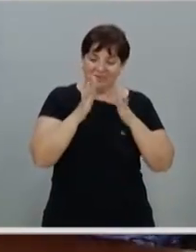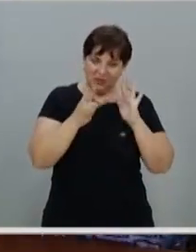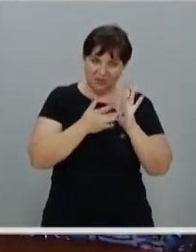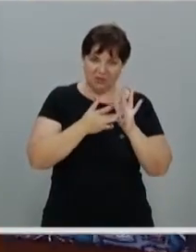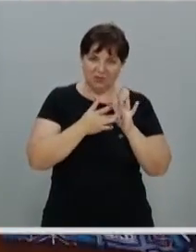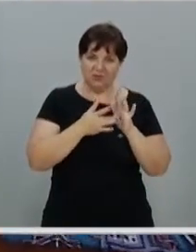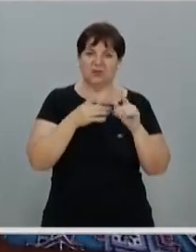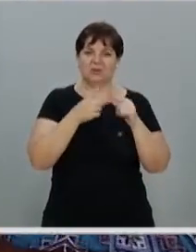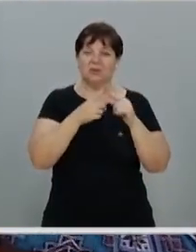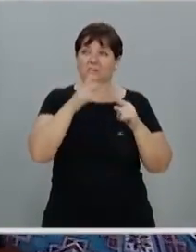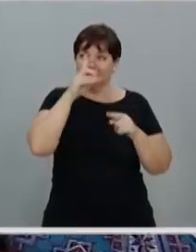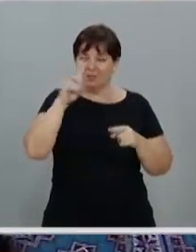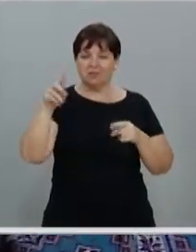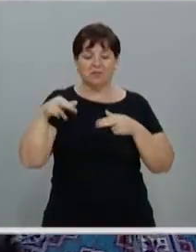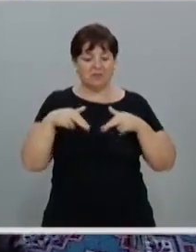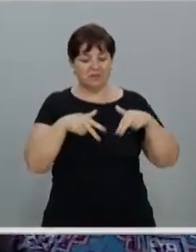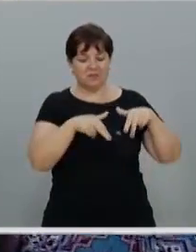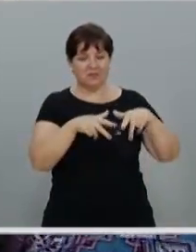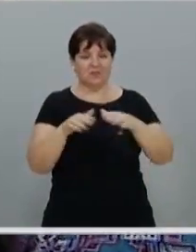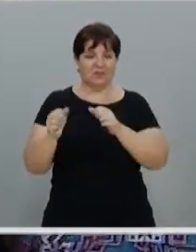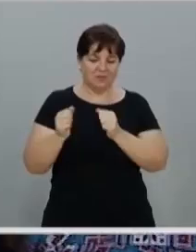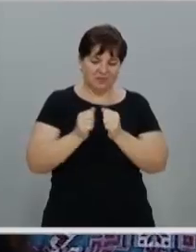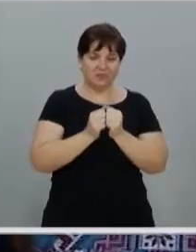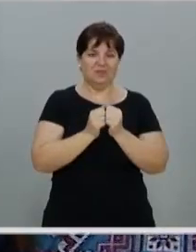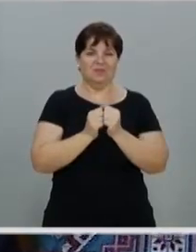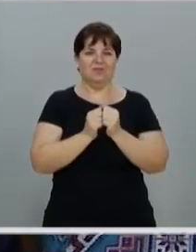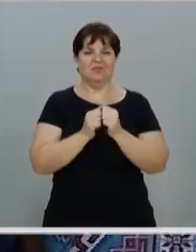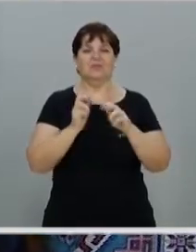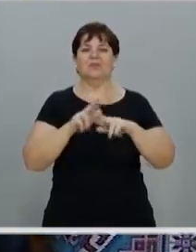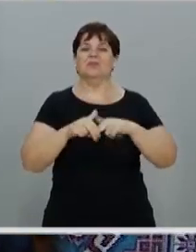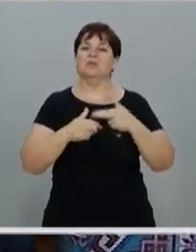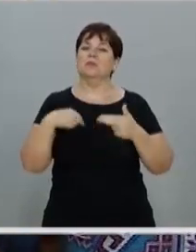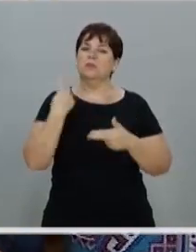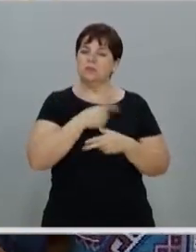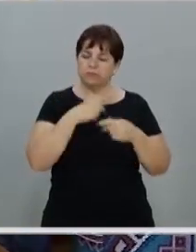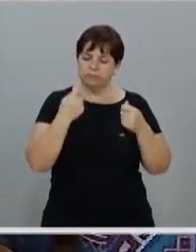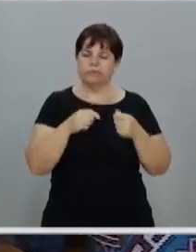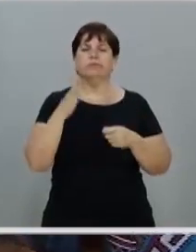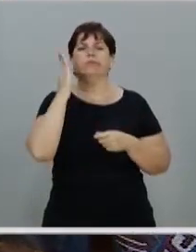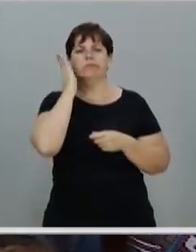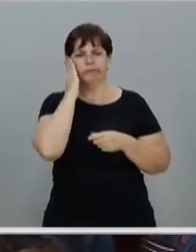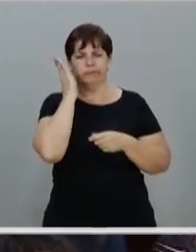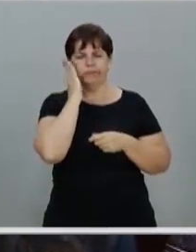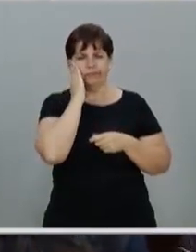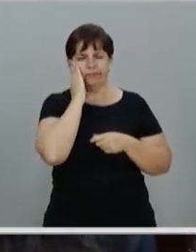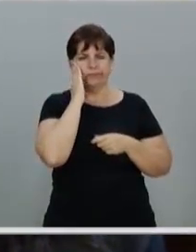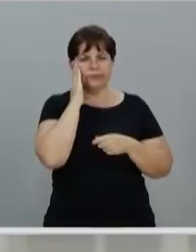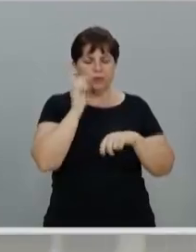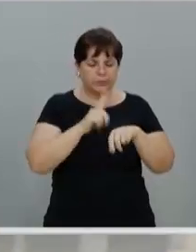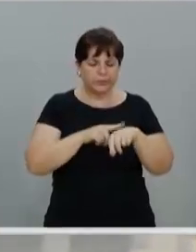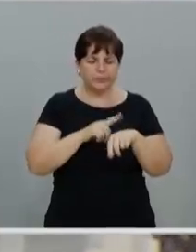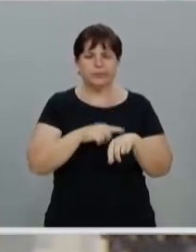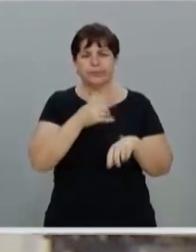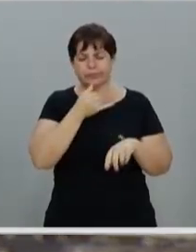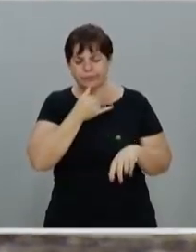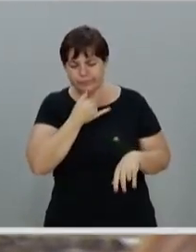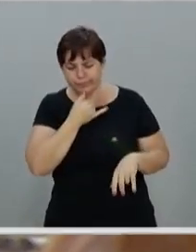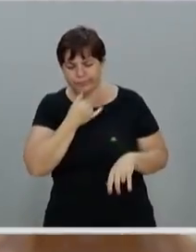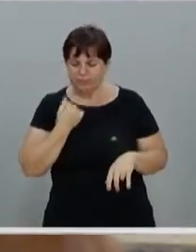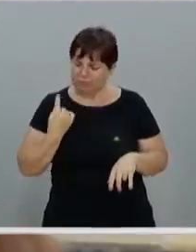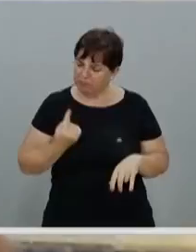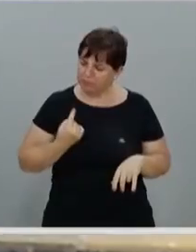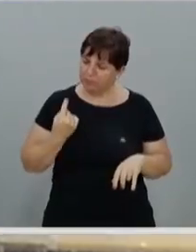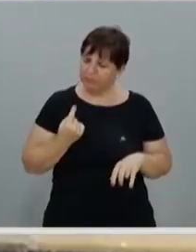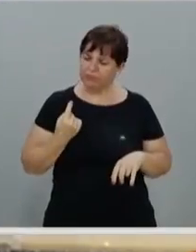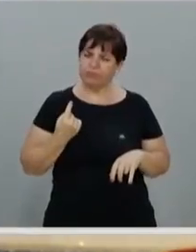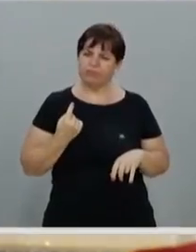de um Deus que caminha com cada um de nós. Por isso, minha gente, vamos reconhecer, mesmo nos nossos momentos de solidão, Mesmo nos nossos